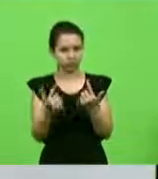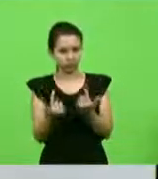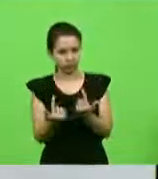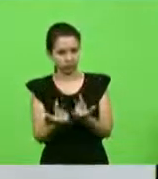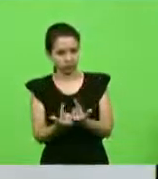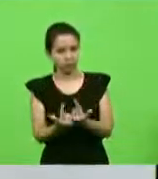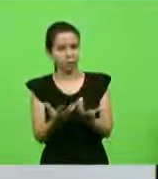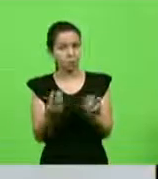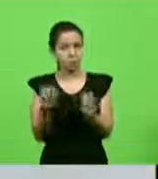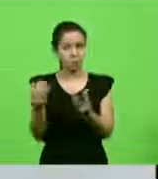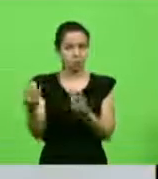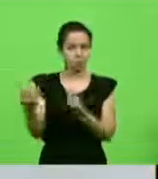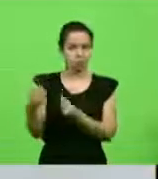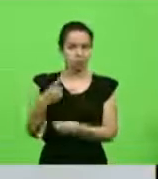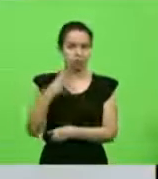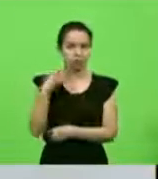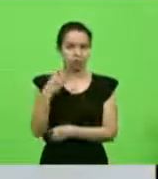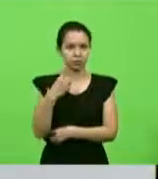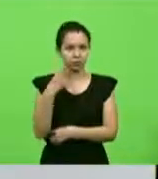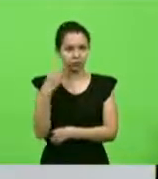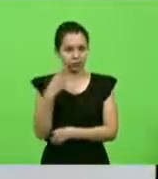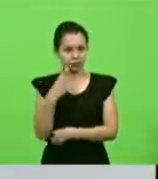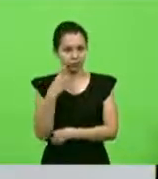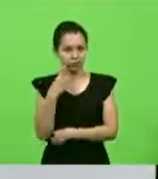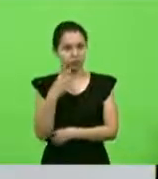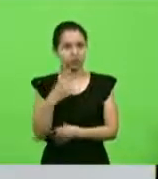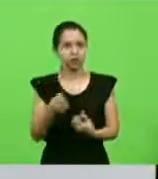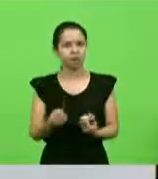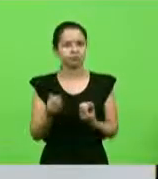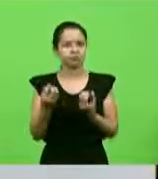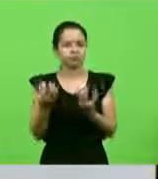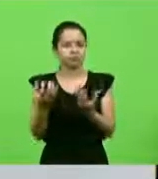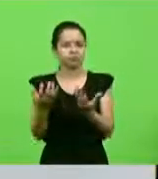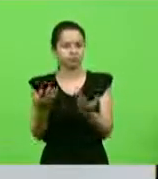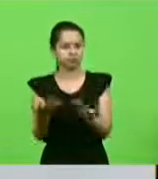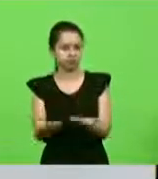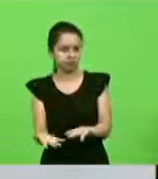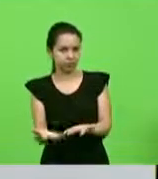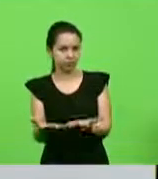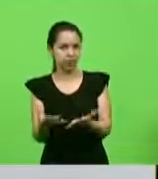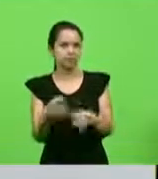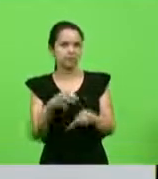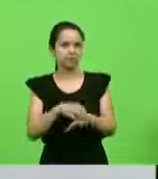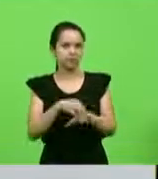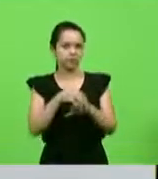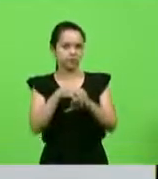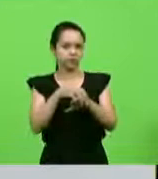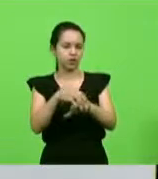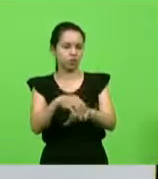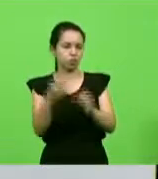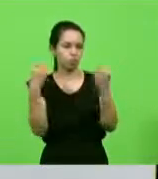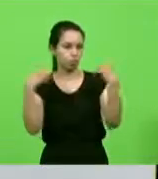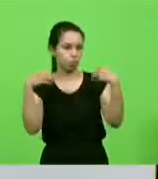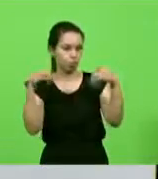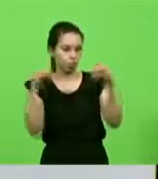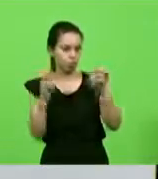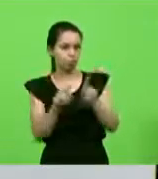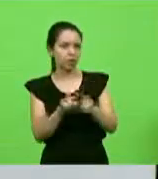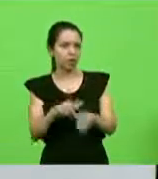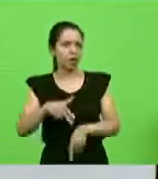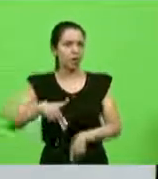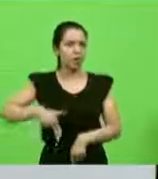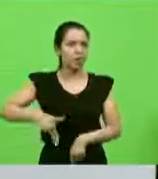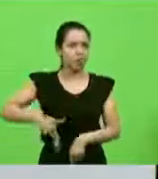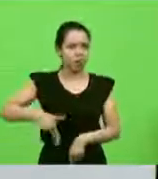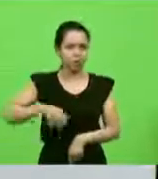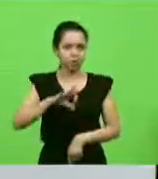presentes para um evento de entrega de viaturas e armamentos para a Polícia Militar. eu